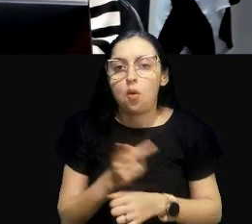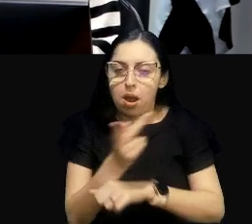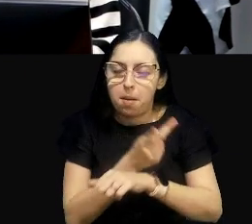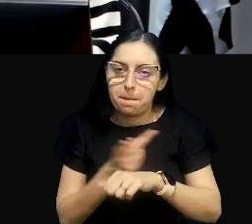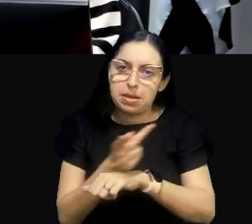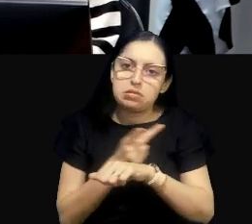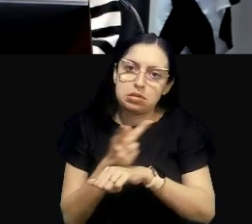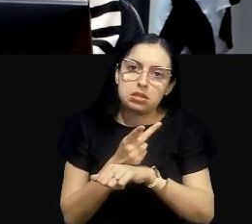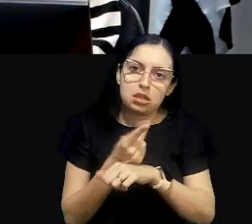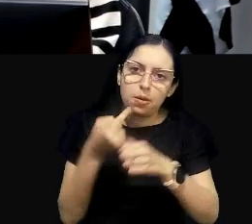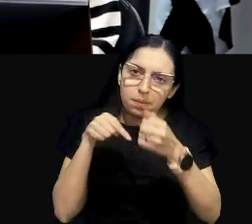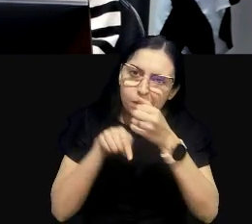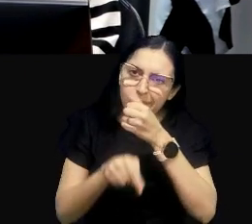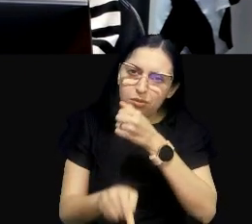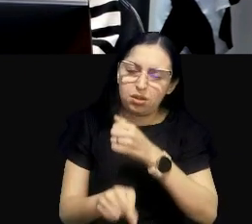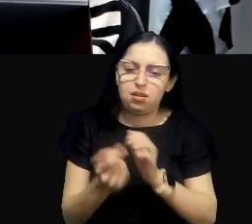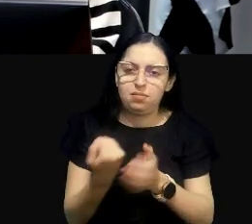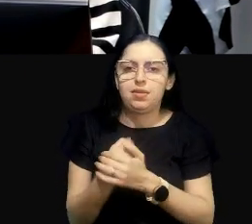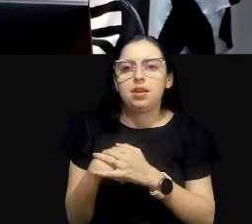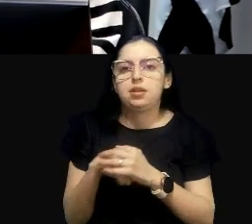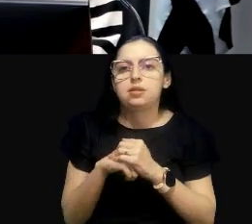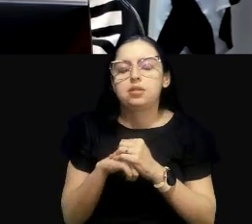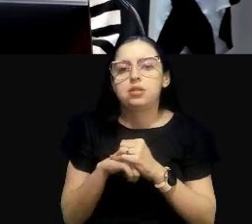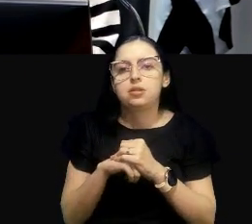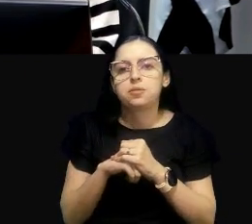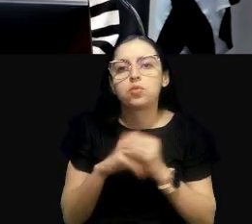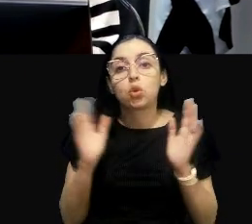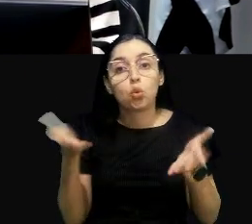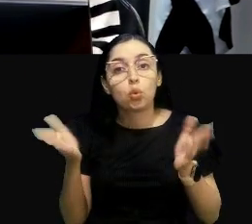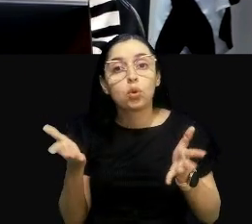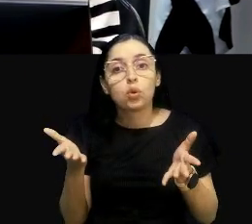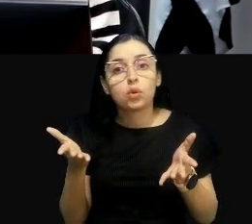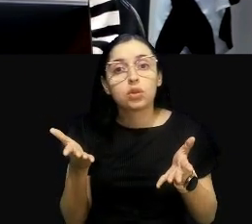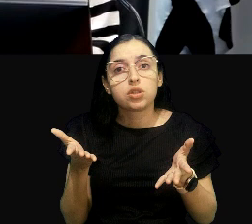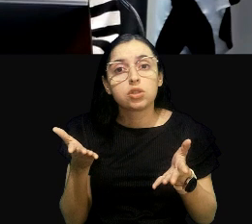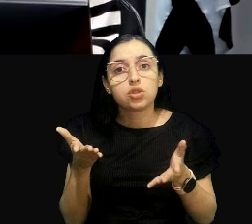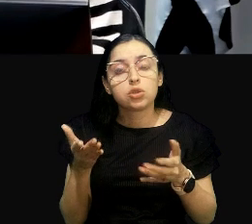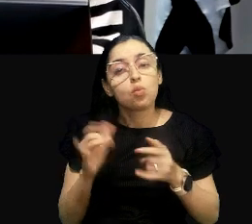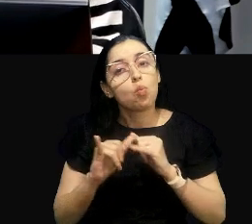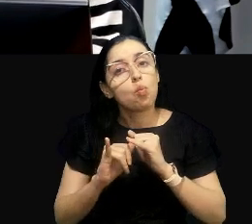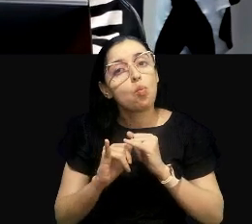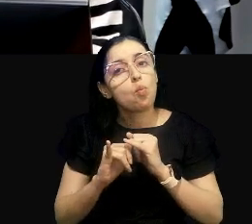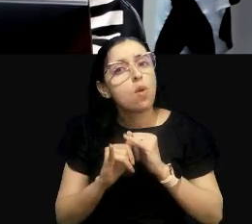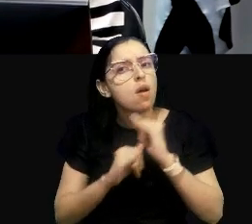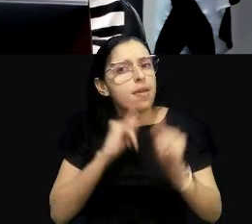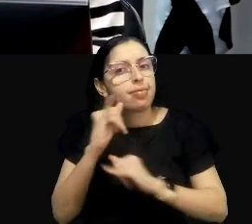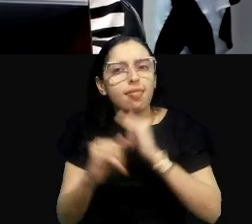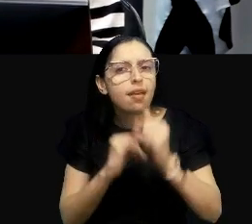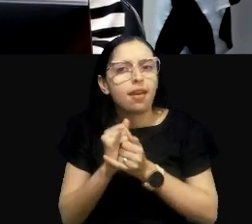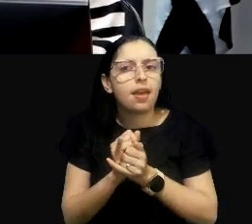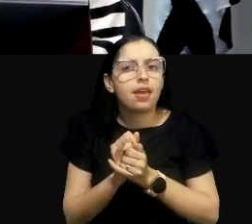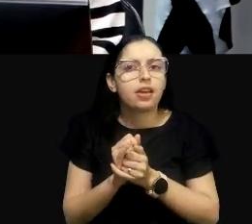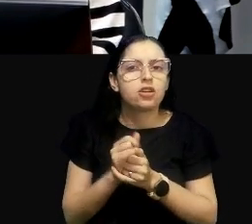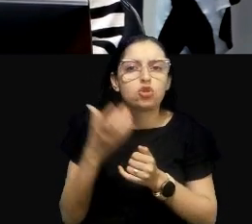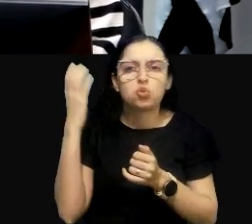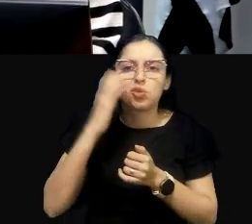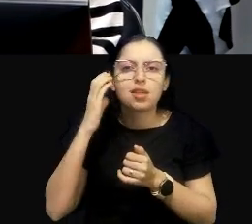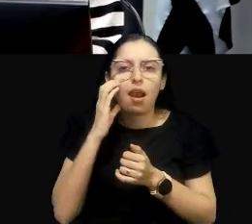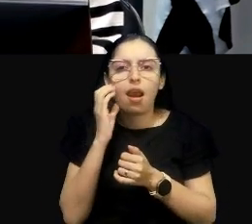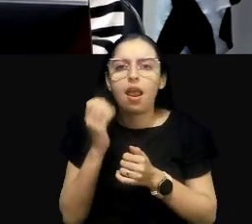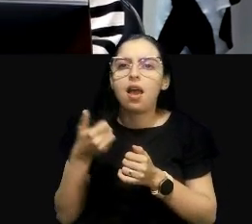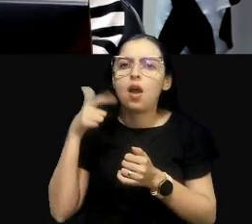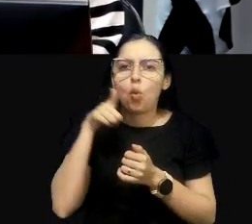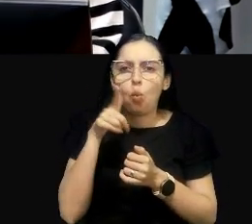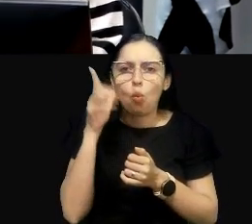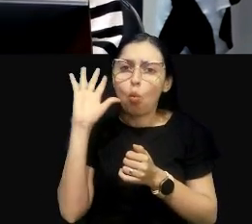analisando profundamente. E hoje, com essa tecnologia, um smartphone consegue fazer